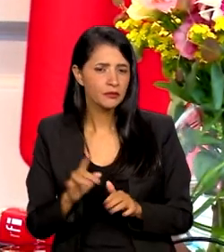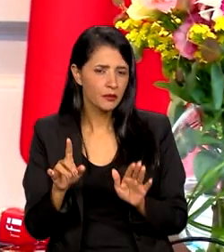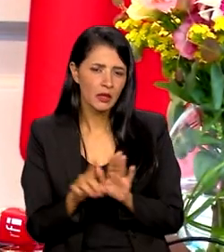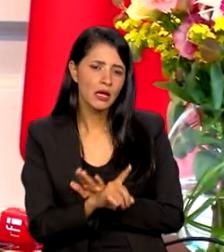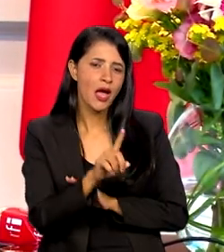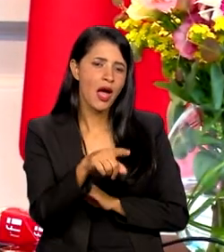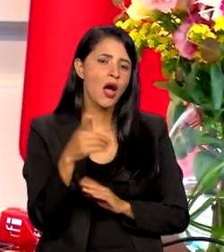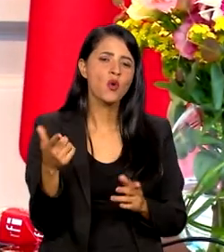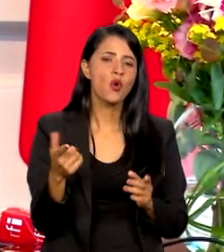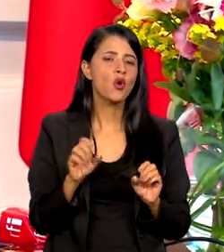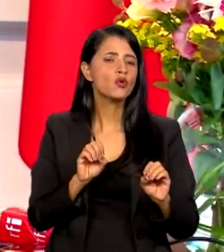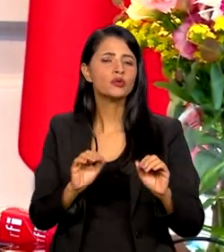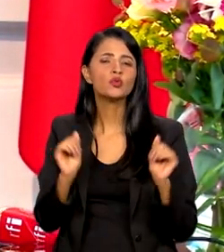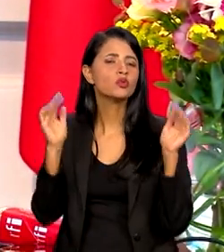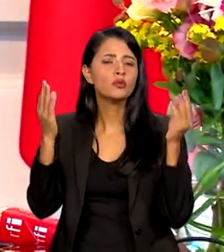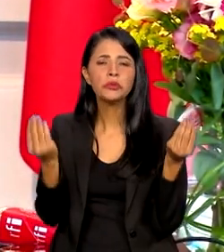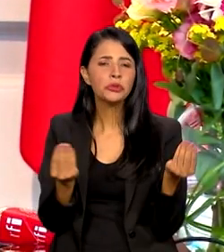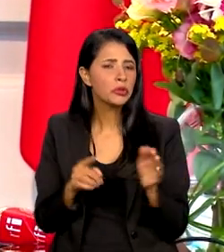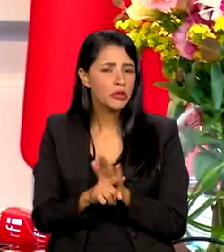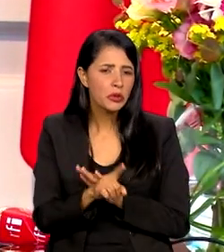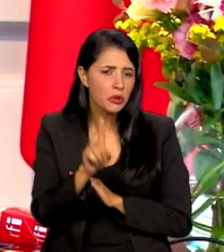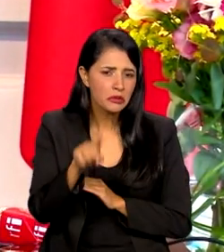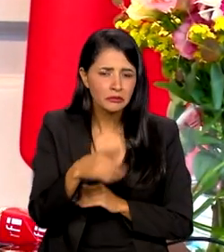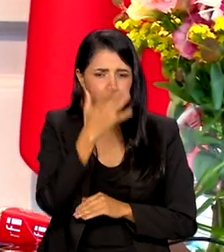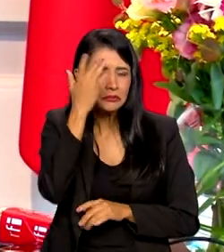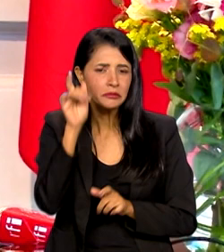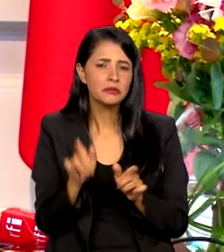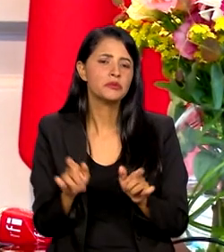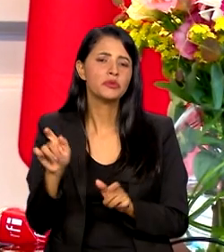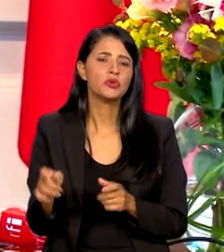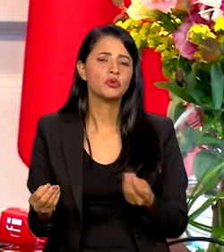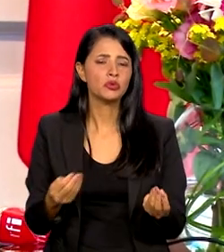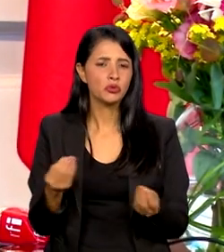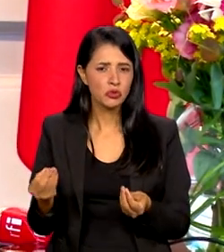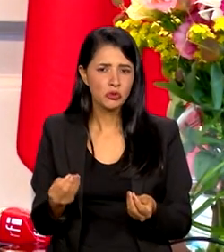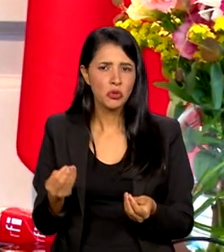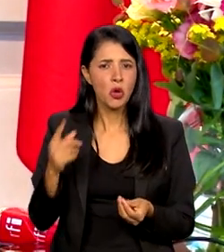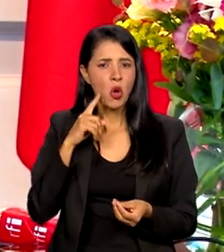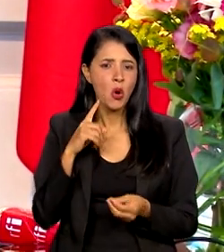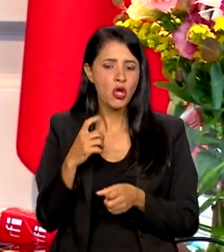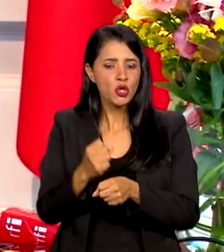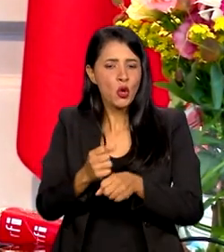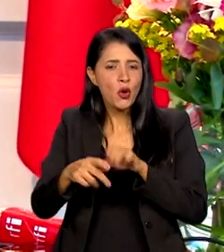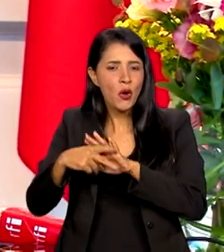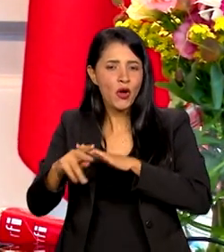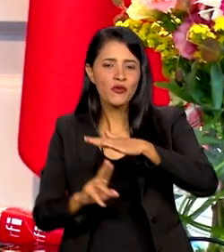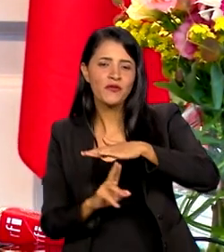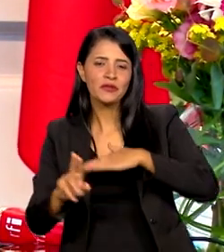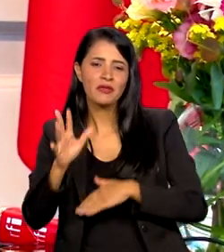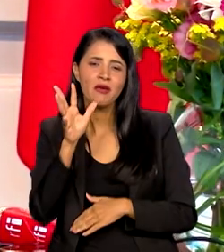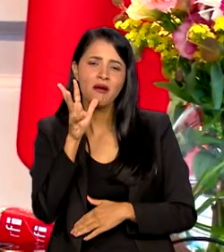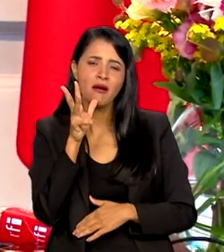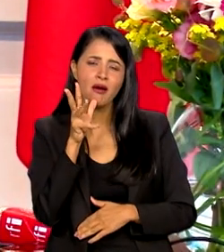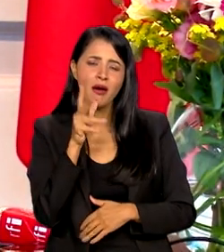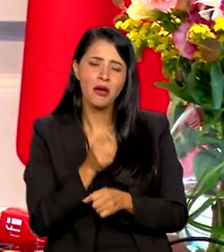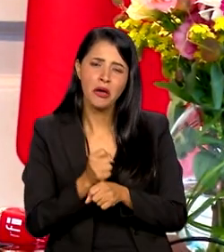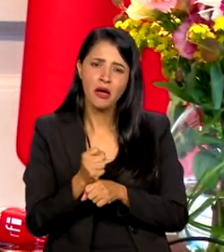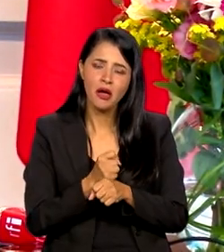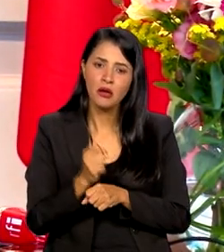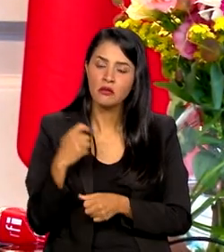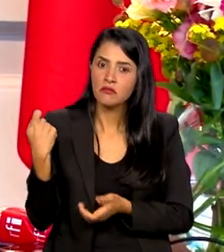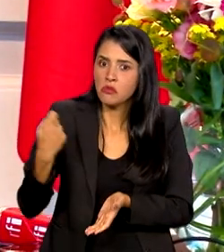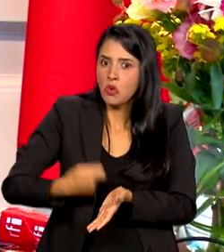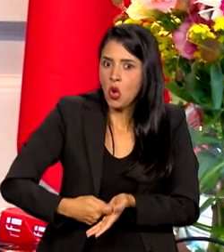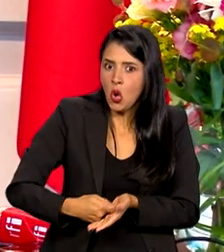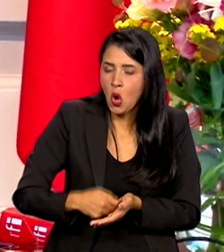relação ao ensino superior, por exemplo, no ensino superior, as pessoas enviam as notas para as universidades, demoram anos e cobram 600 euros.